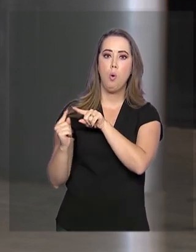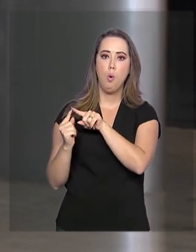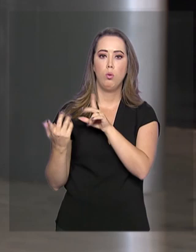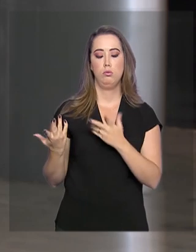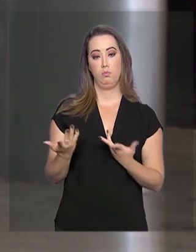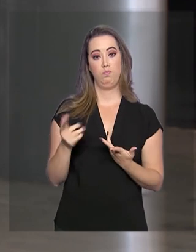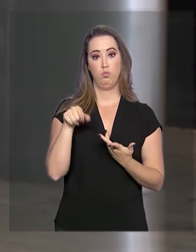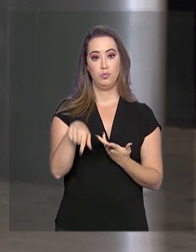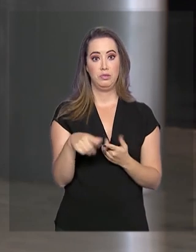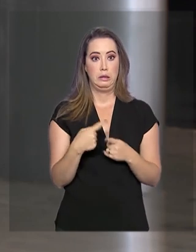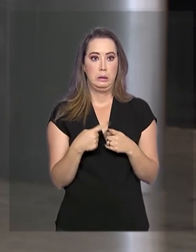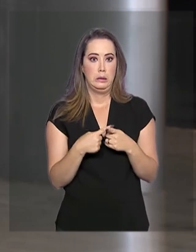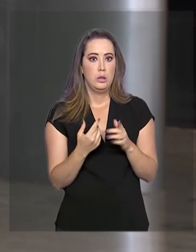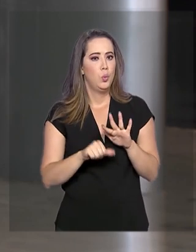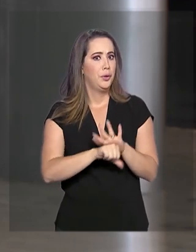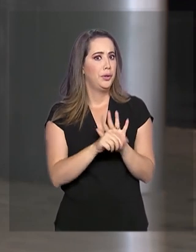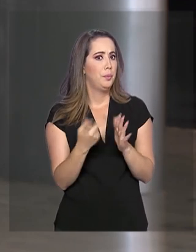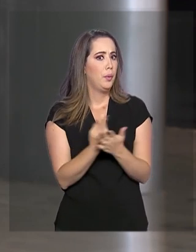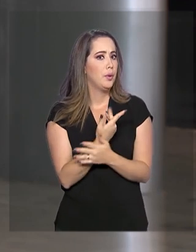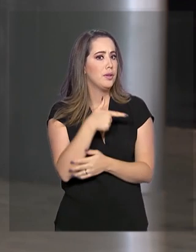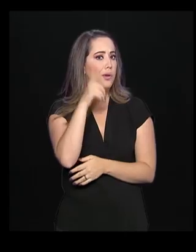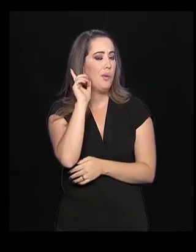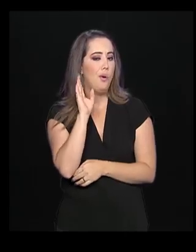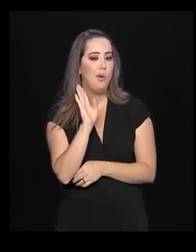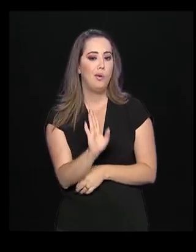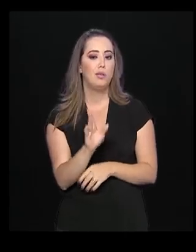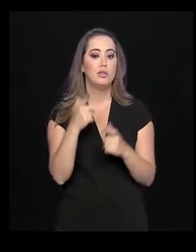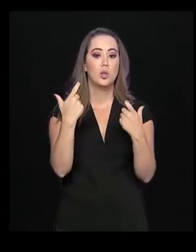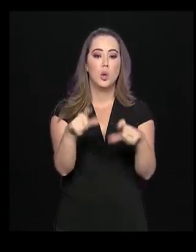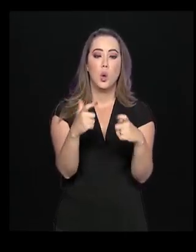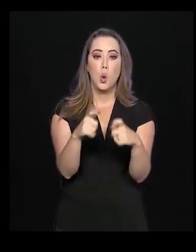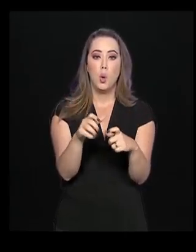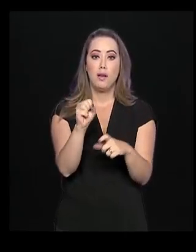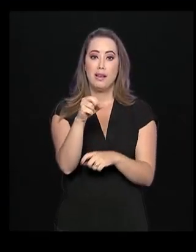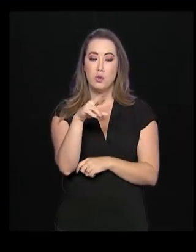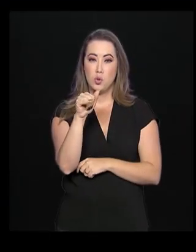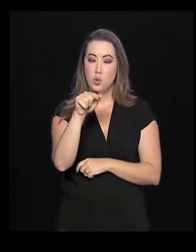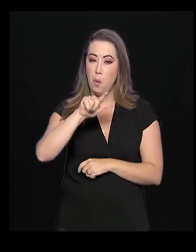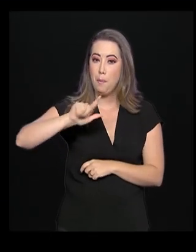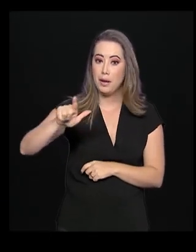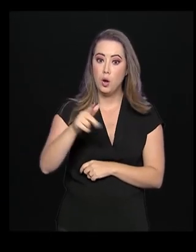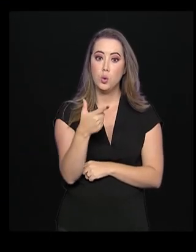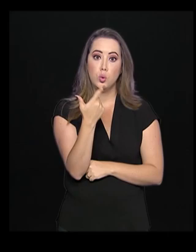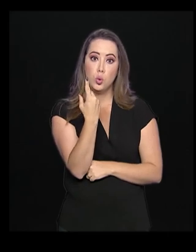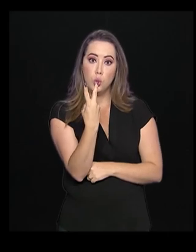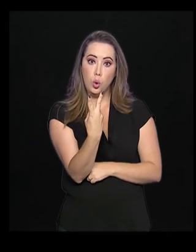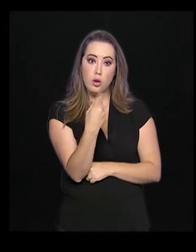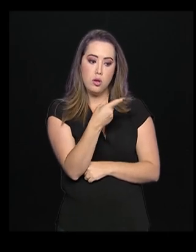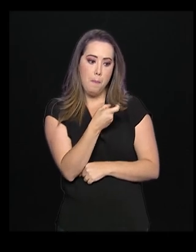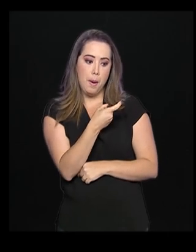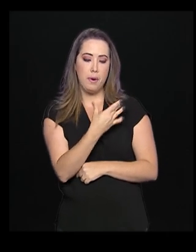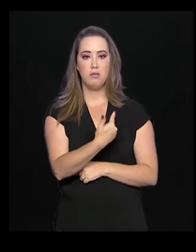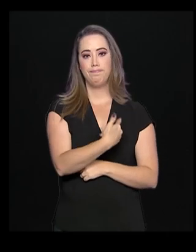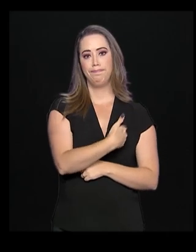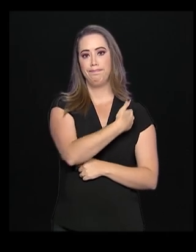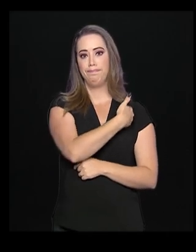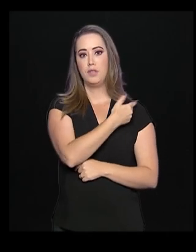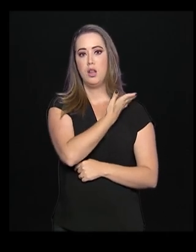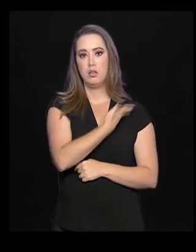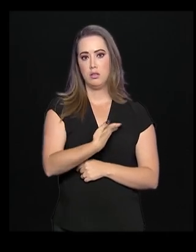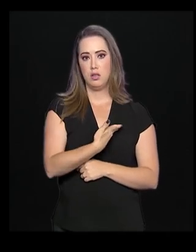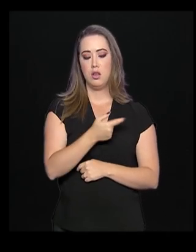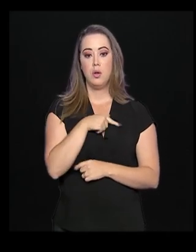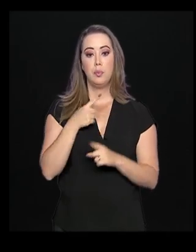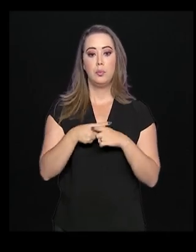o crime contra o senador Cid Gomes ocorreu ontem na cidade de Sobral. Ele foi atingido por dois tiros na altura do ombro quando tentava